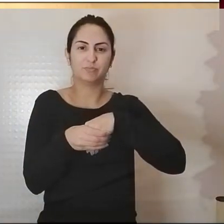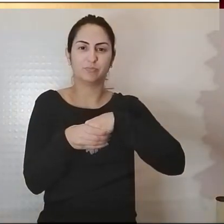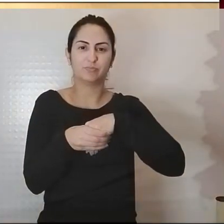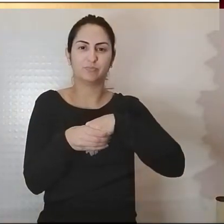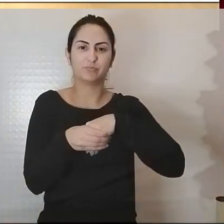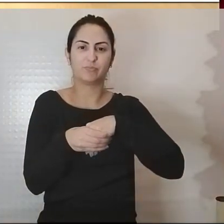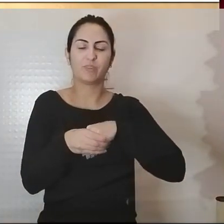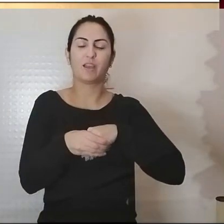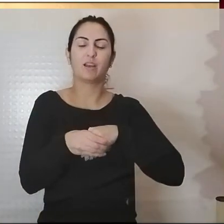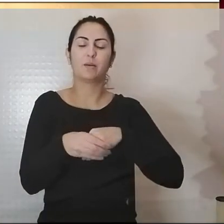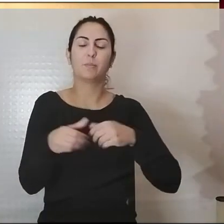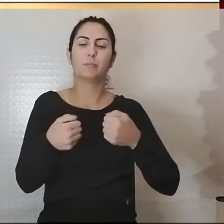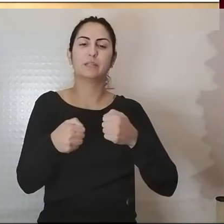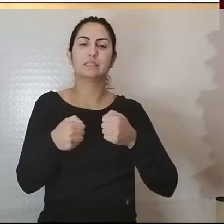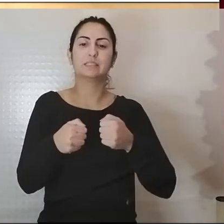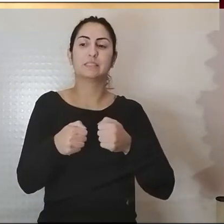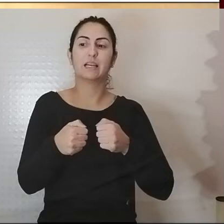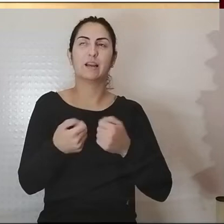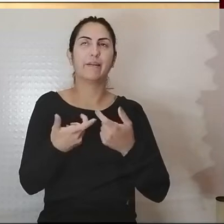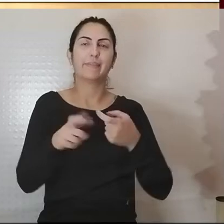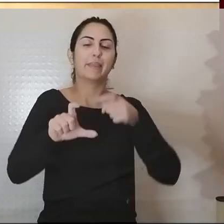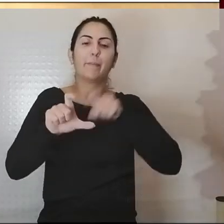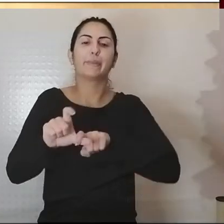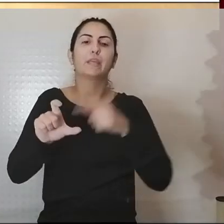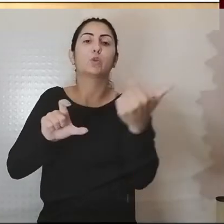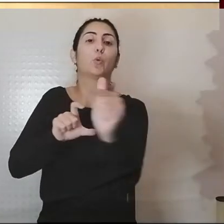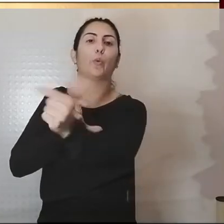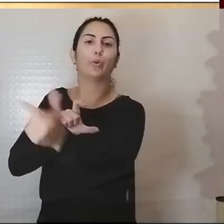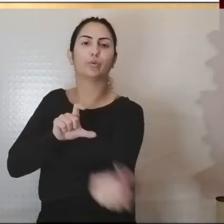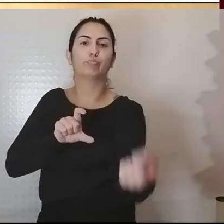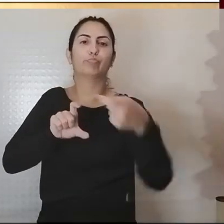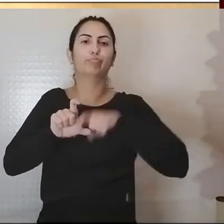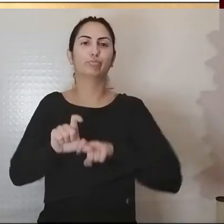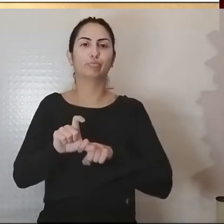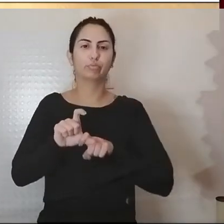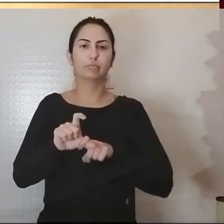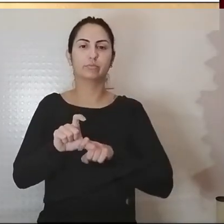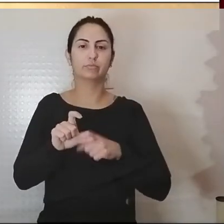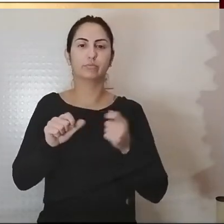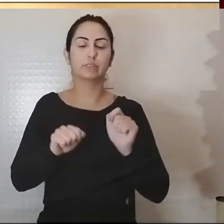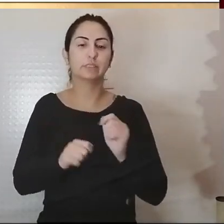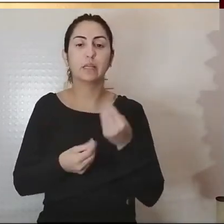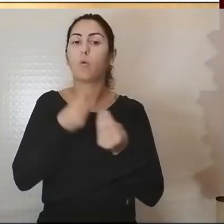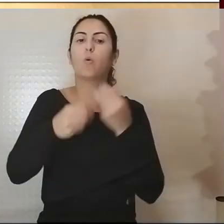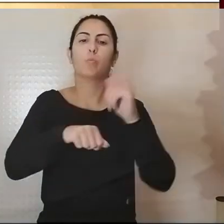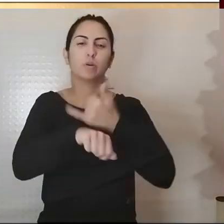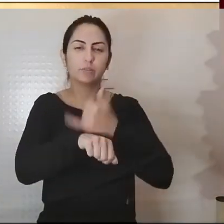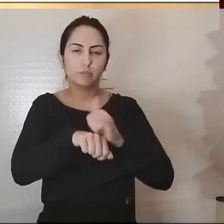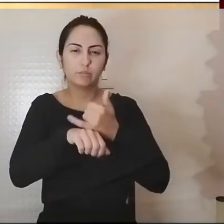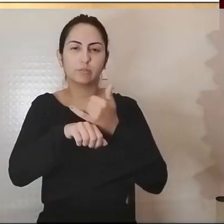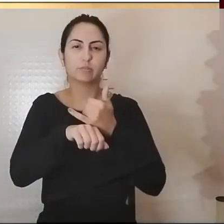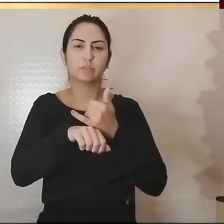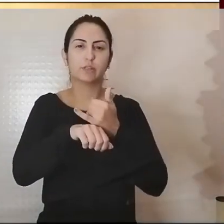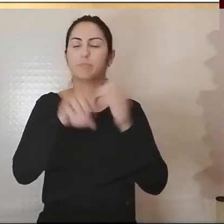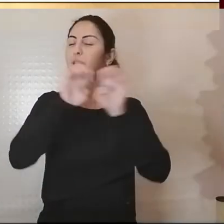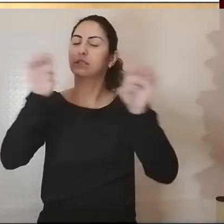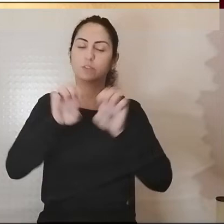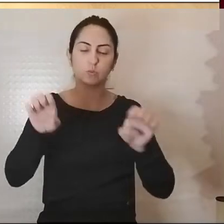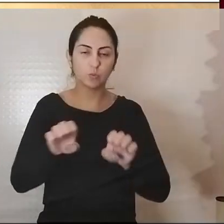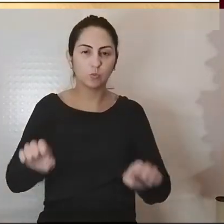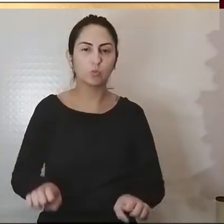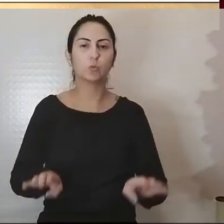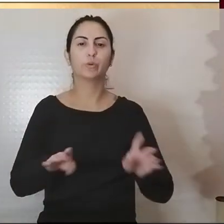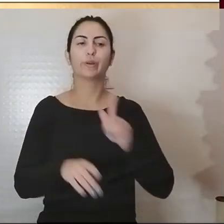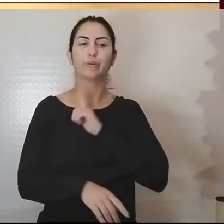depende portanto dos outros portanto é a dependência dos outros da superestrutura portanto governação economia